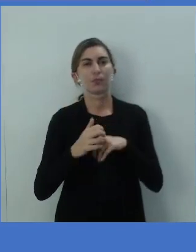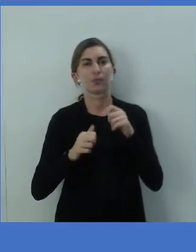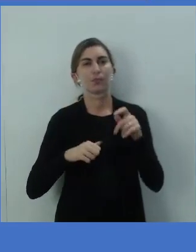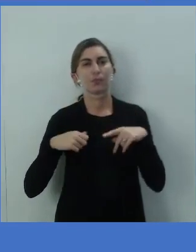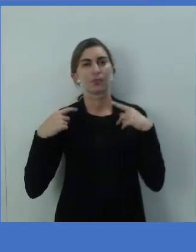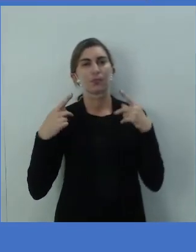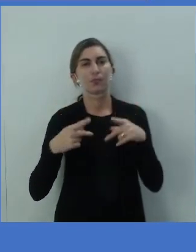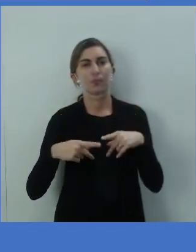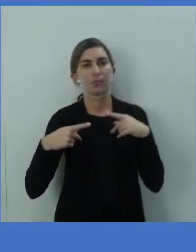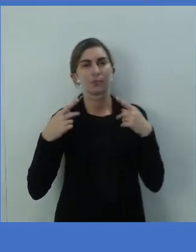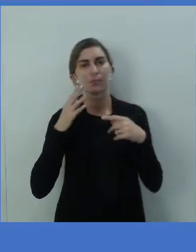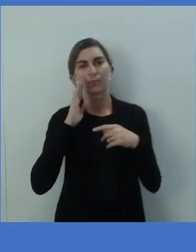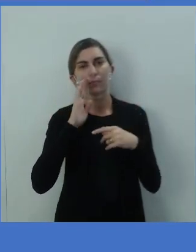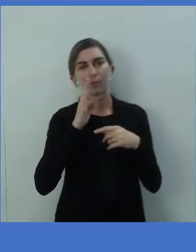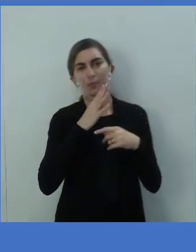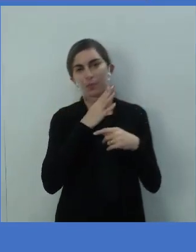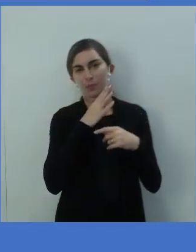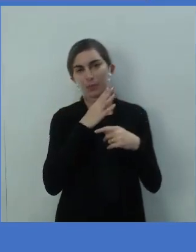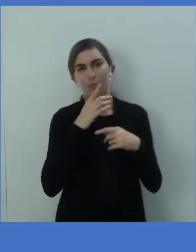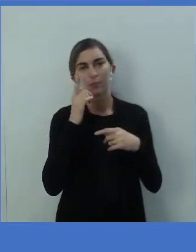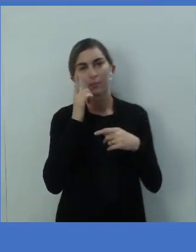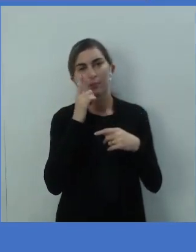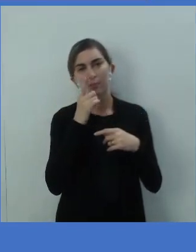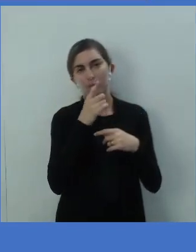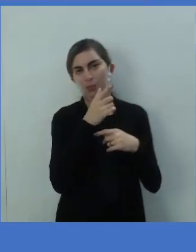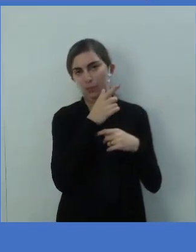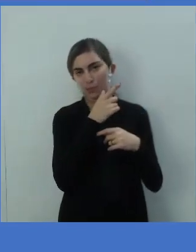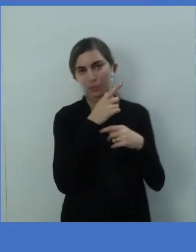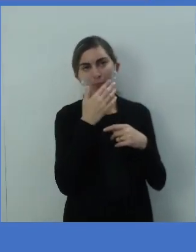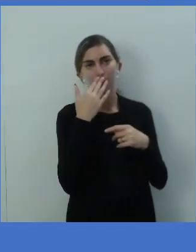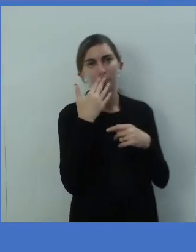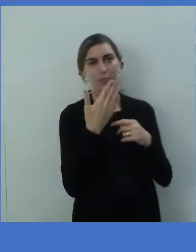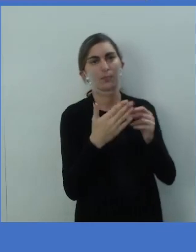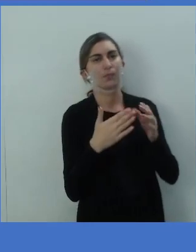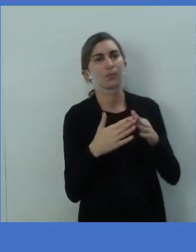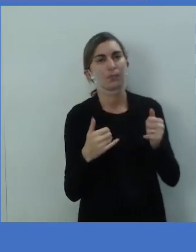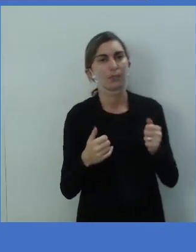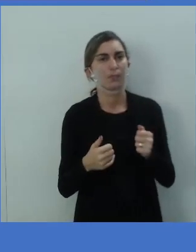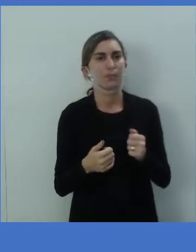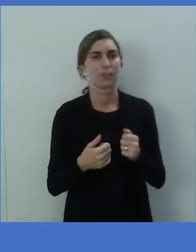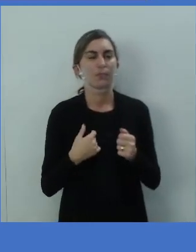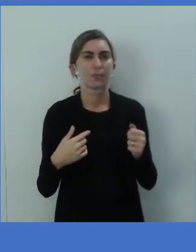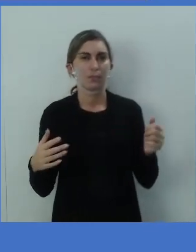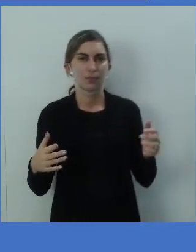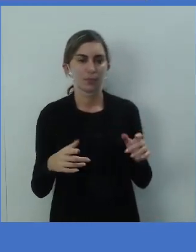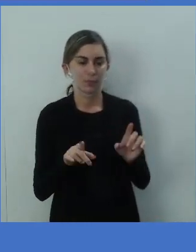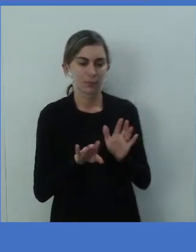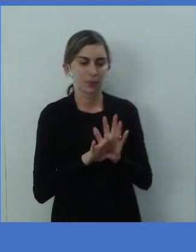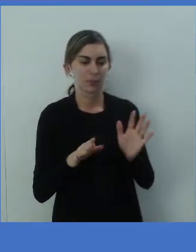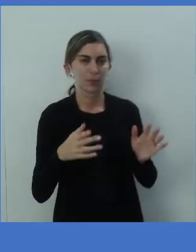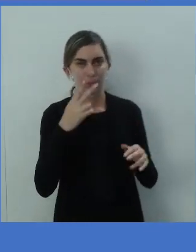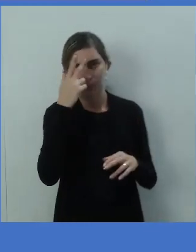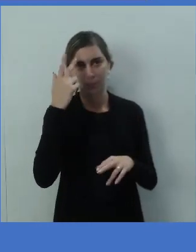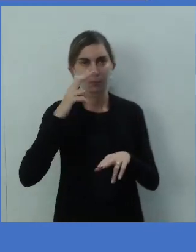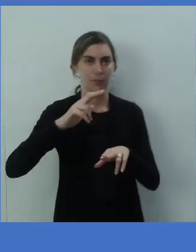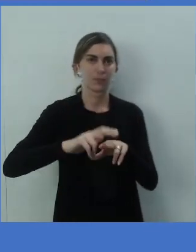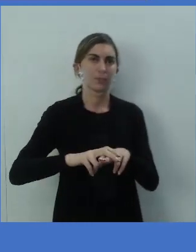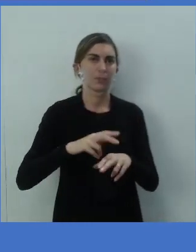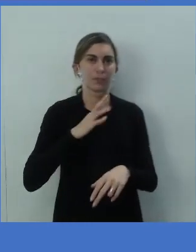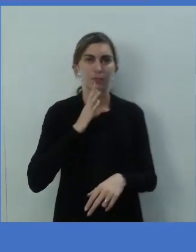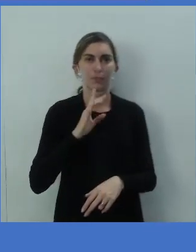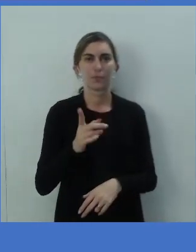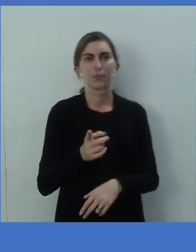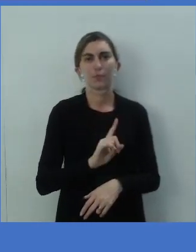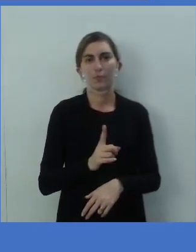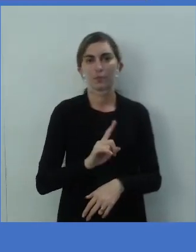vai para um bar, vai para uma lanchonete, pede aí uma comida e de repente tem alguém na mesa que você não conhece muito